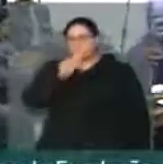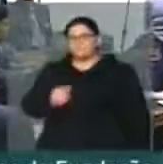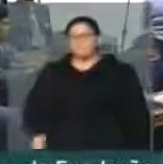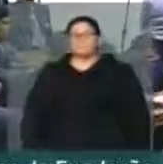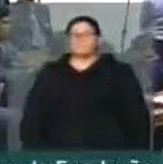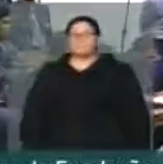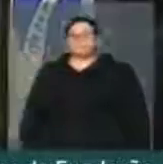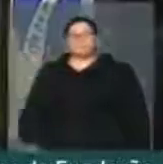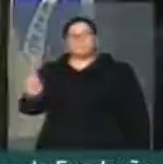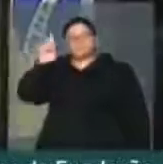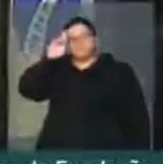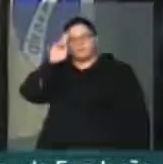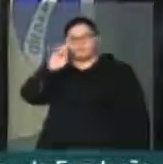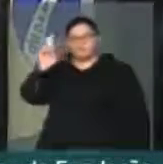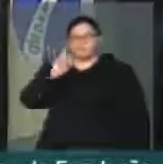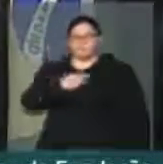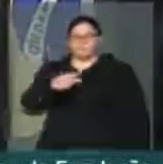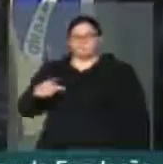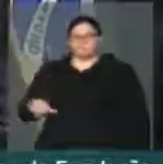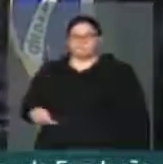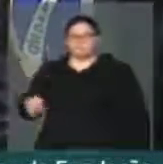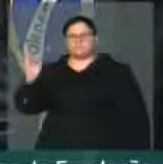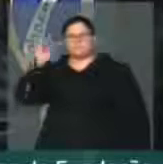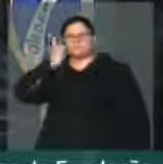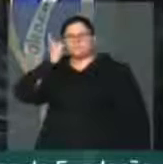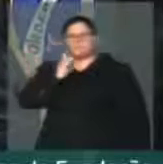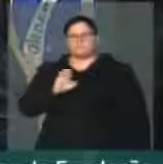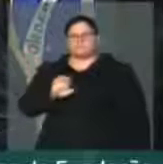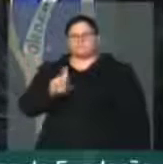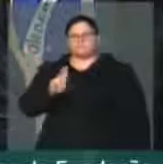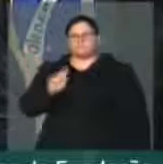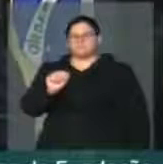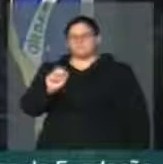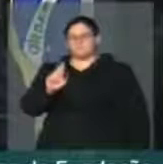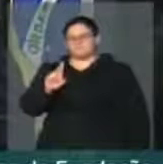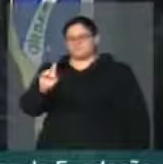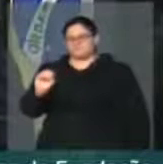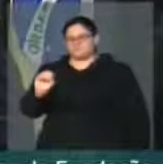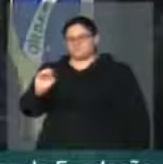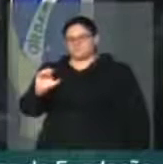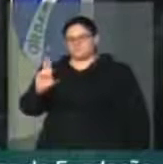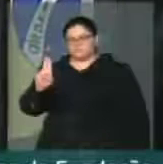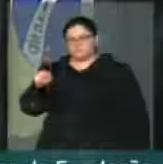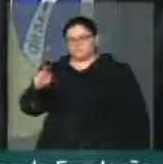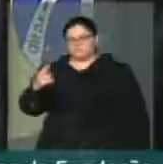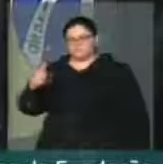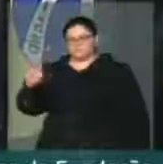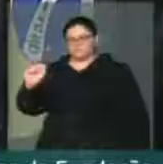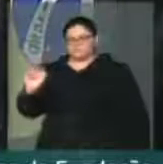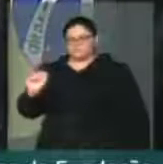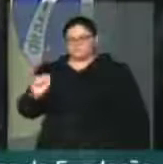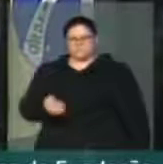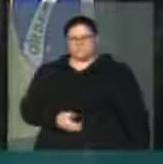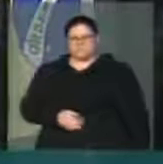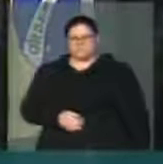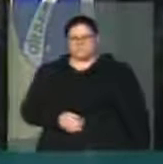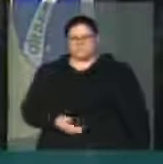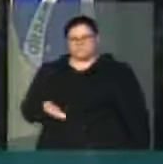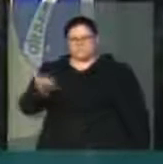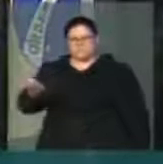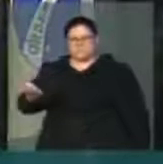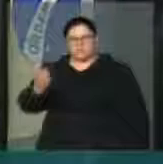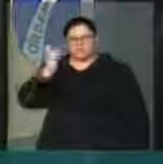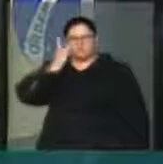O senhor presidente, deputado Eduardo Cunha, Luiz Carlos Raul, deputado federal do